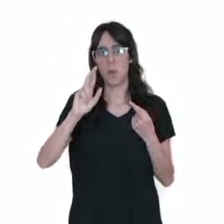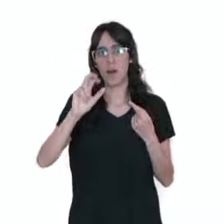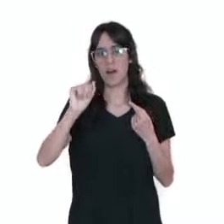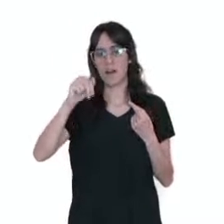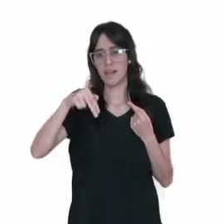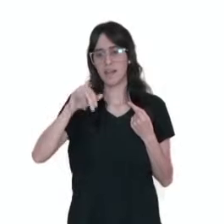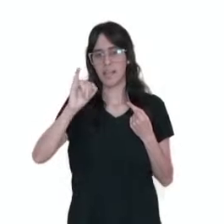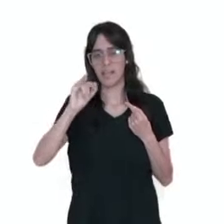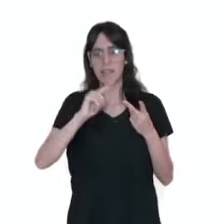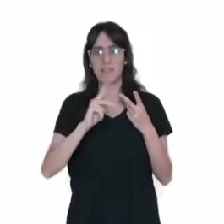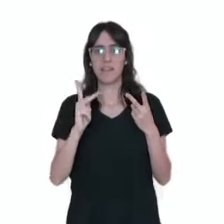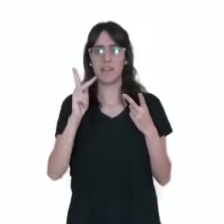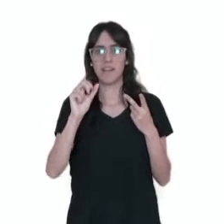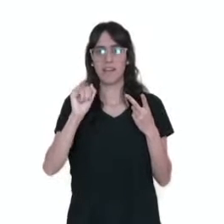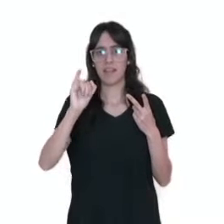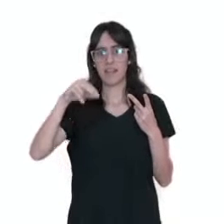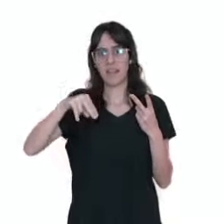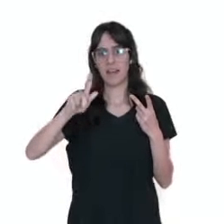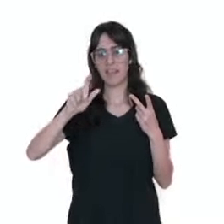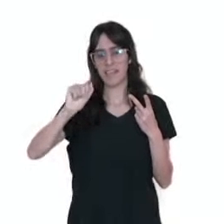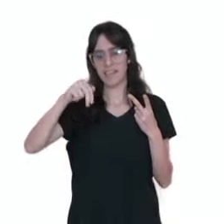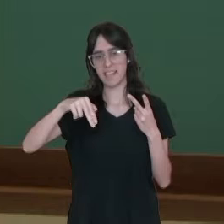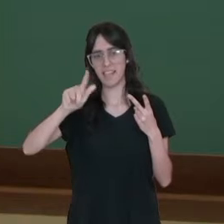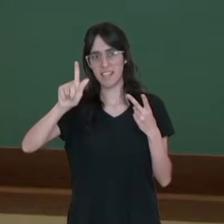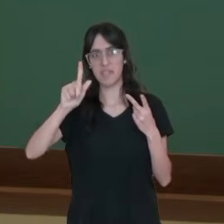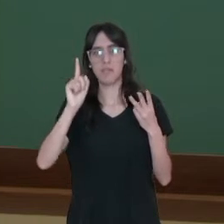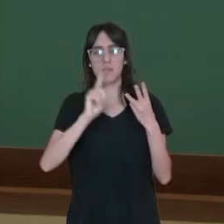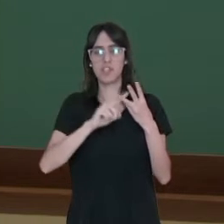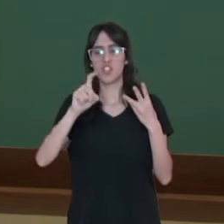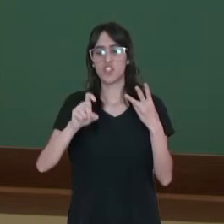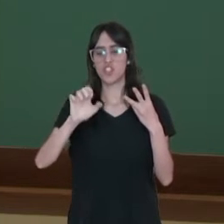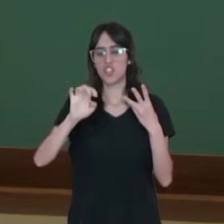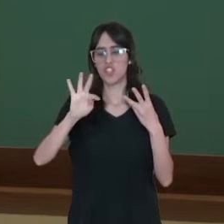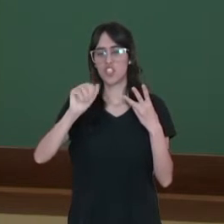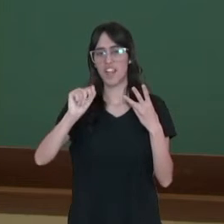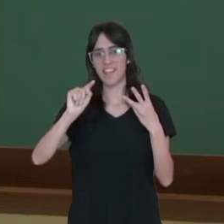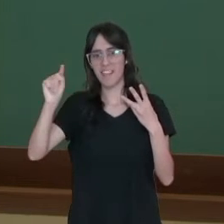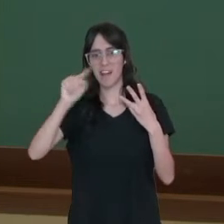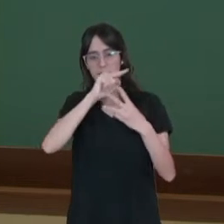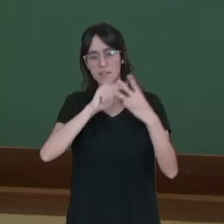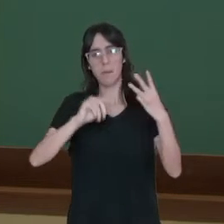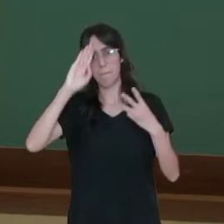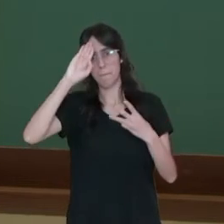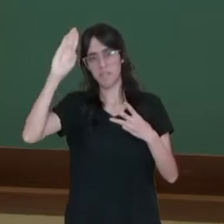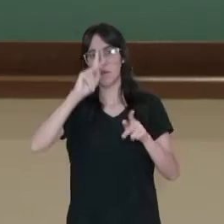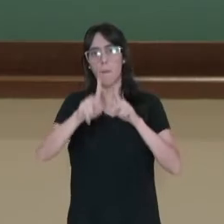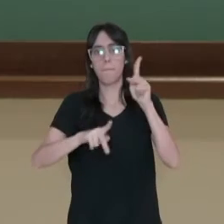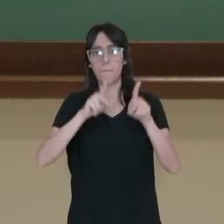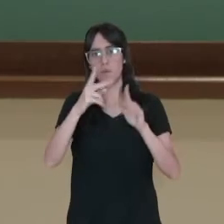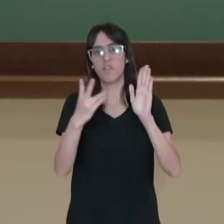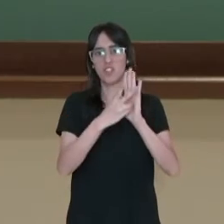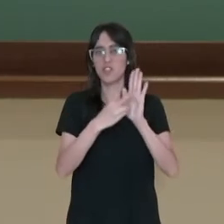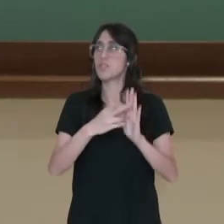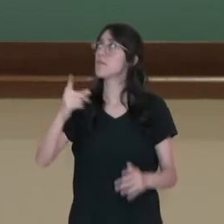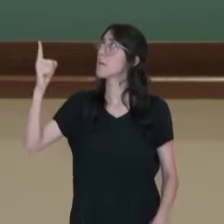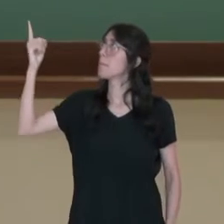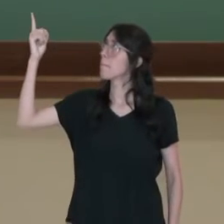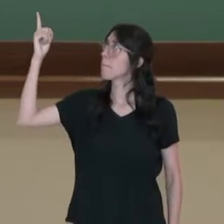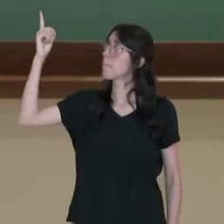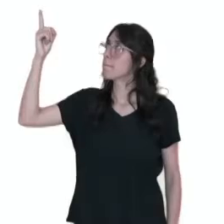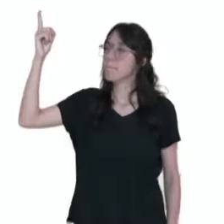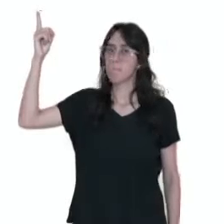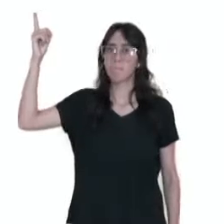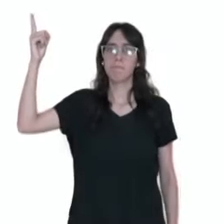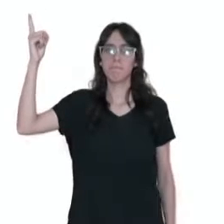e os Xetá, os principais povos originários do estado do Paraná. Aliás, a imagem que está na sua tela ali